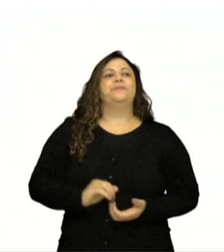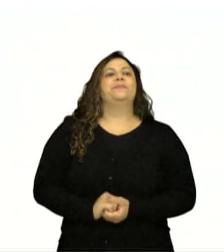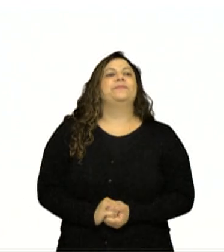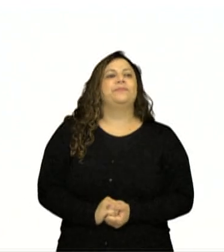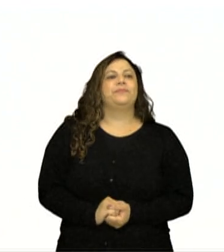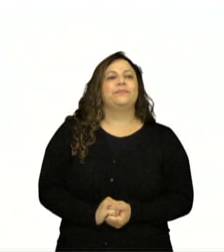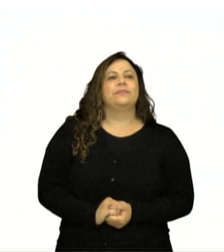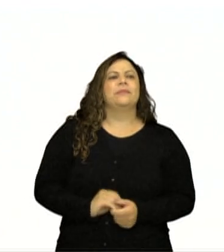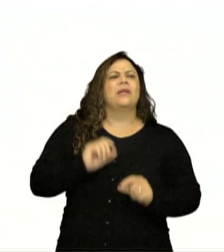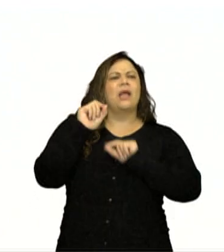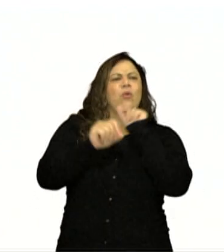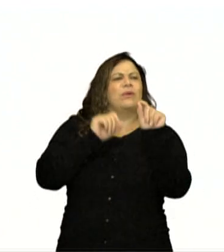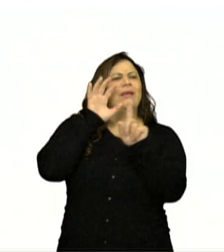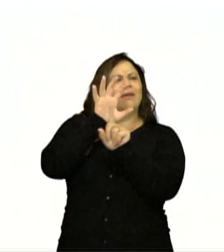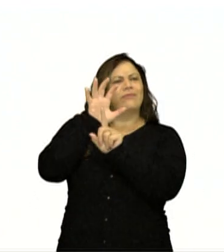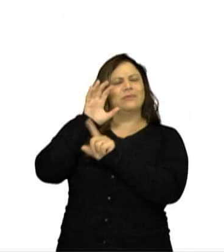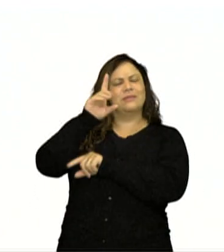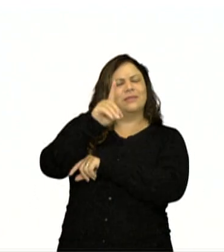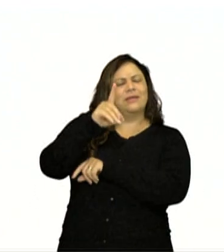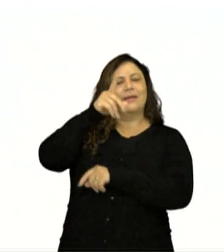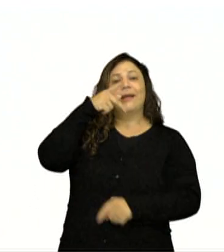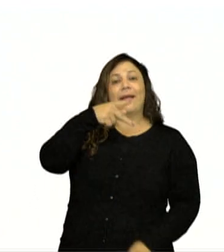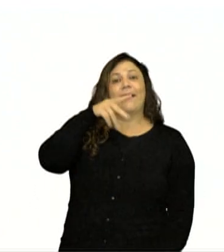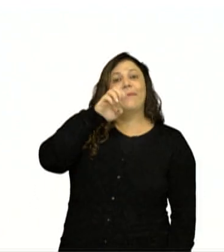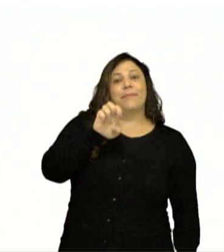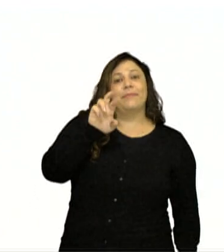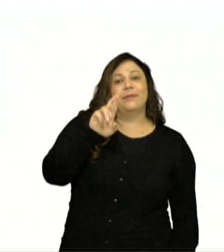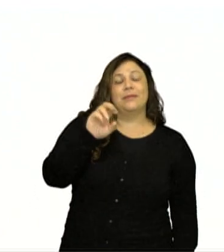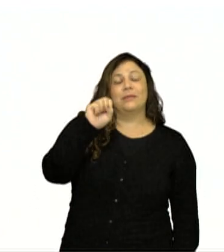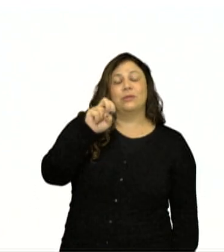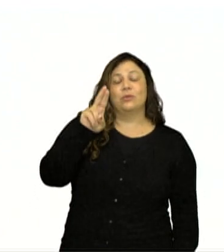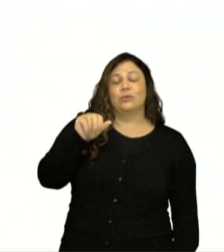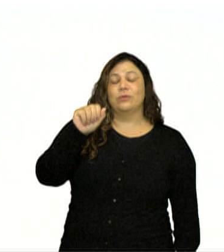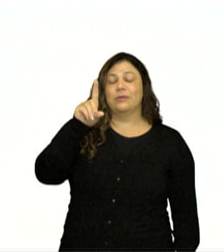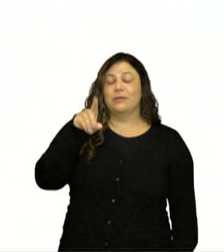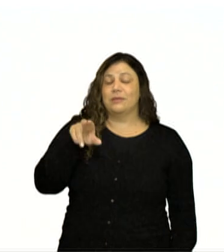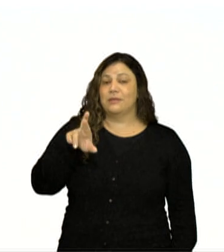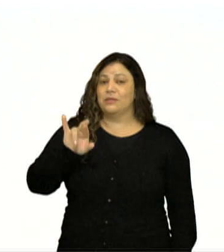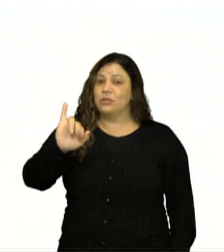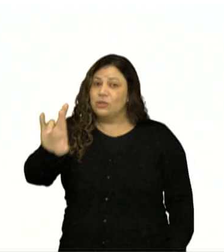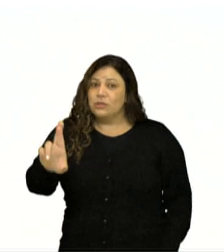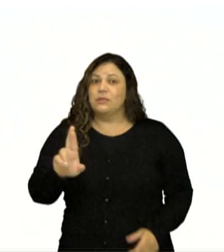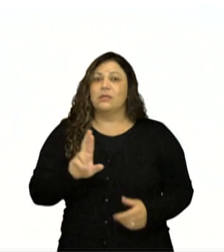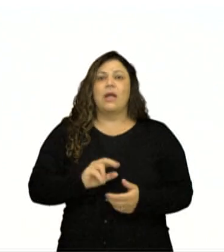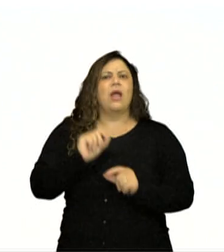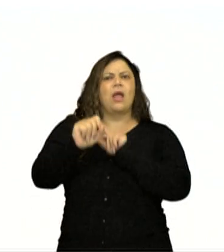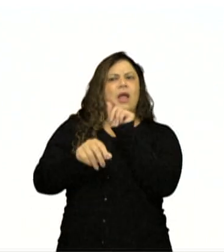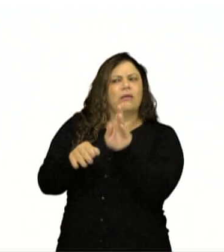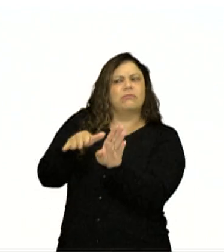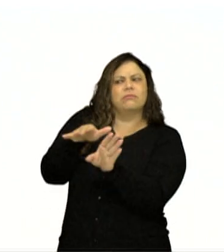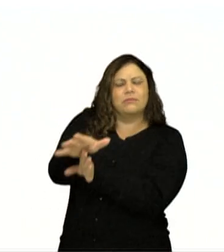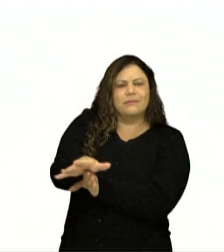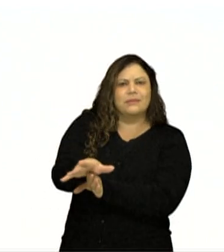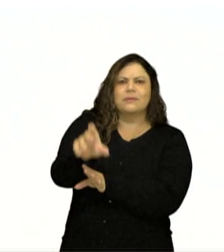a ação de persuadir, ou seja, convencer alguém sobre alguma coisa. Fazer com que a pessoa